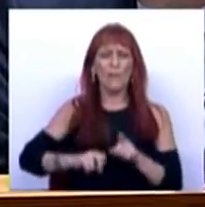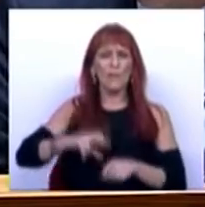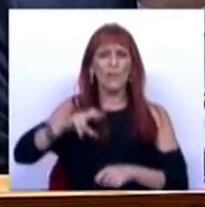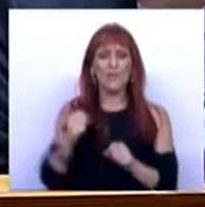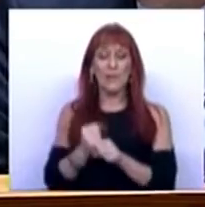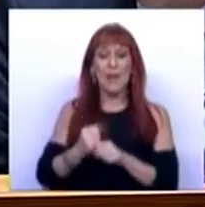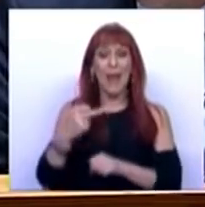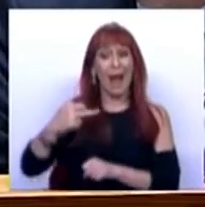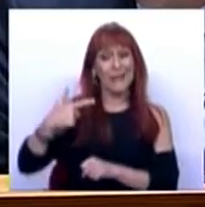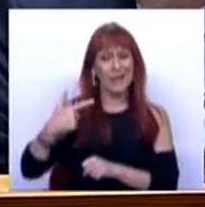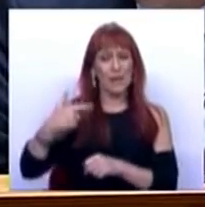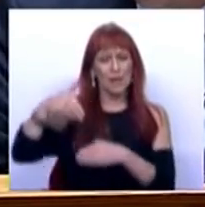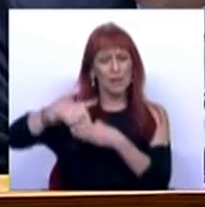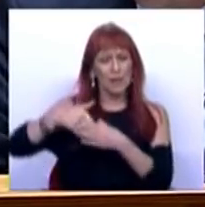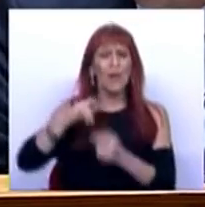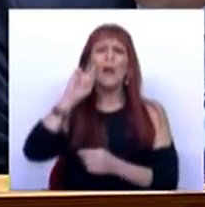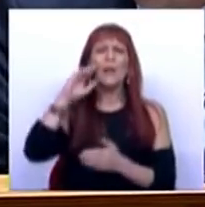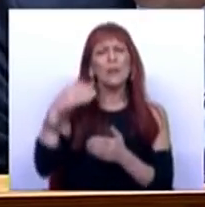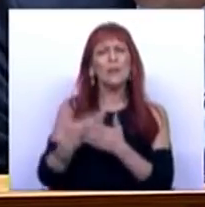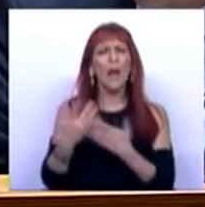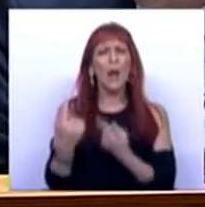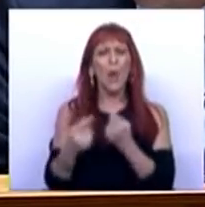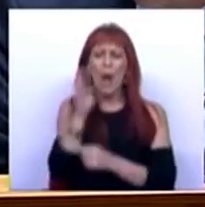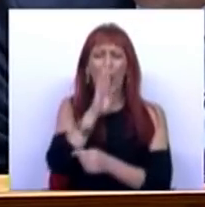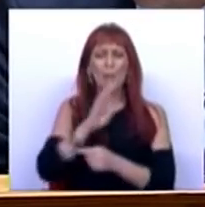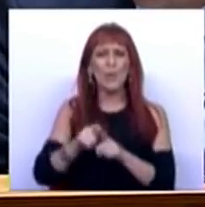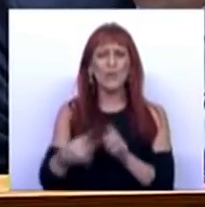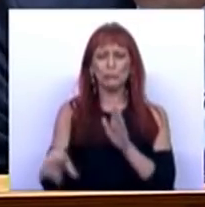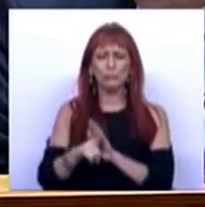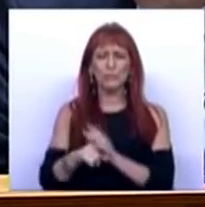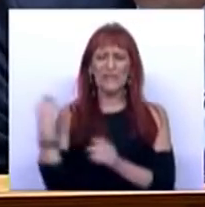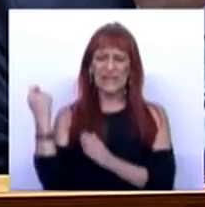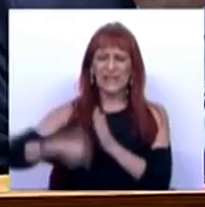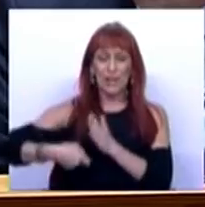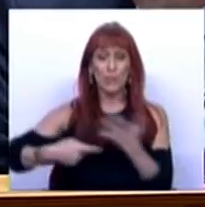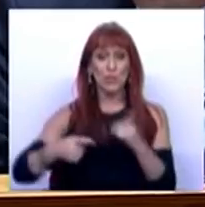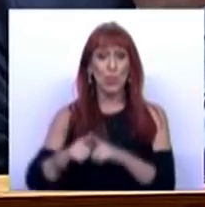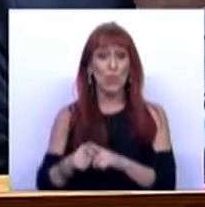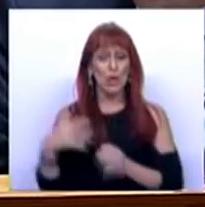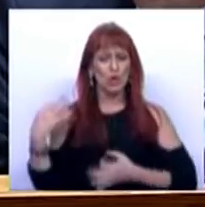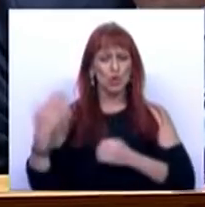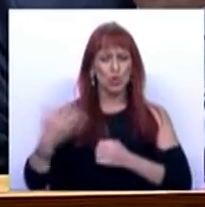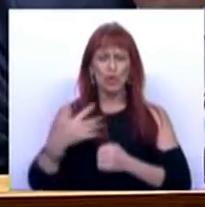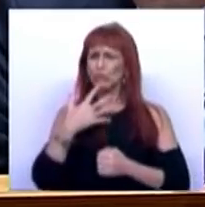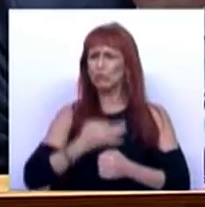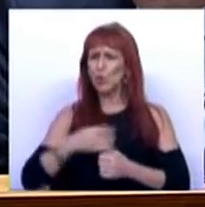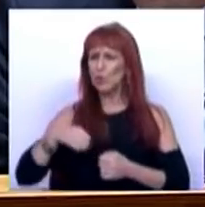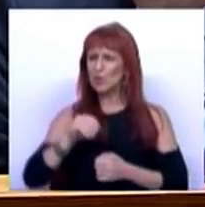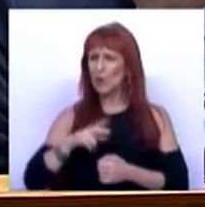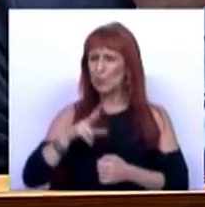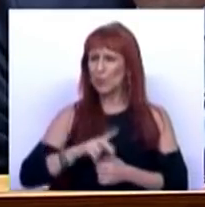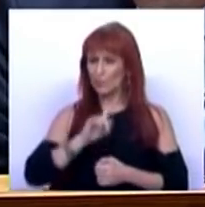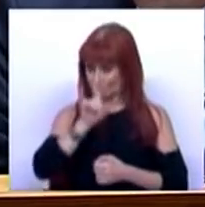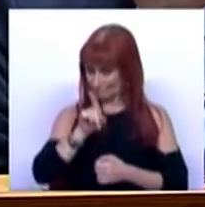servir à autoridade tributária e, portanto, garantir que era aplicada a legalidade tributária com justiça em todo o território